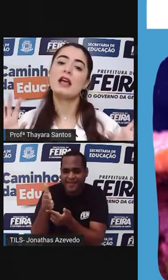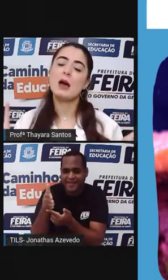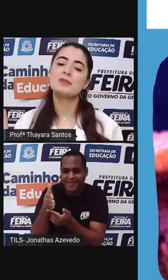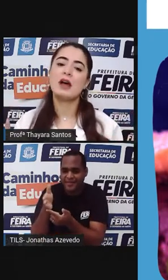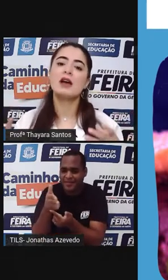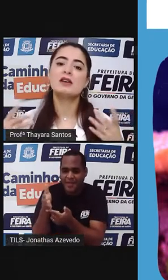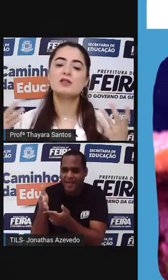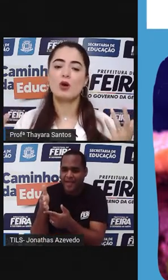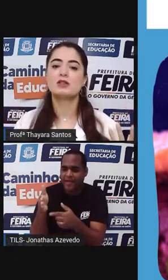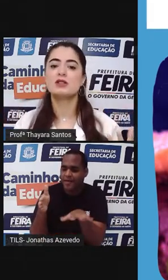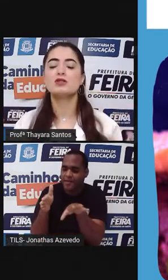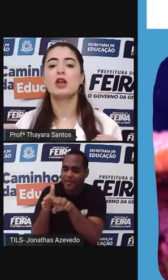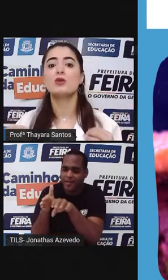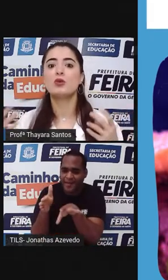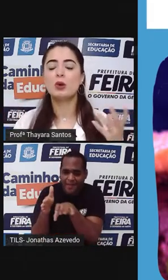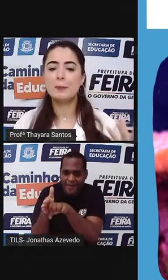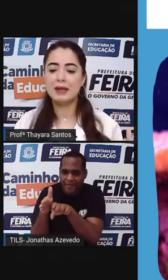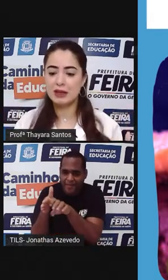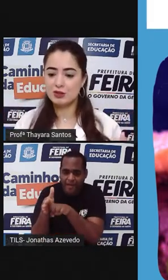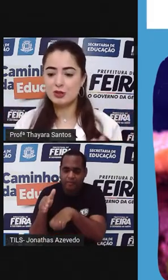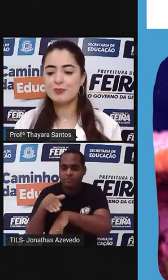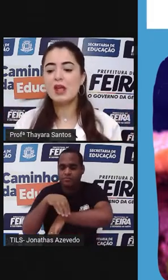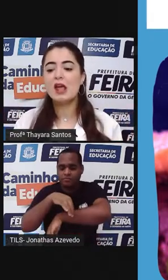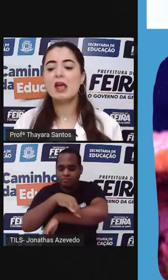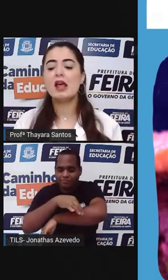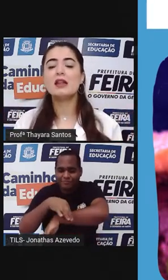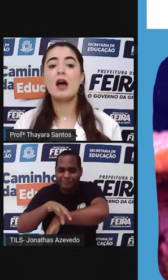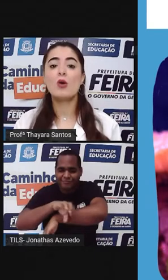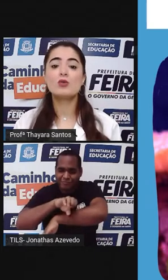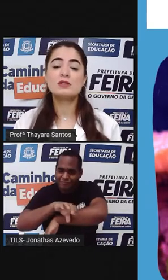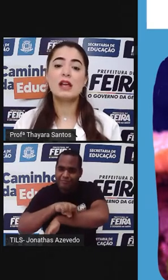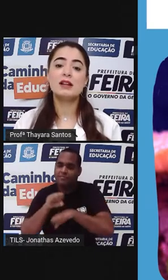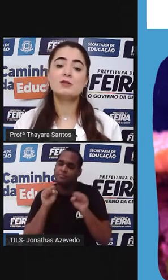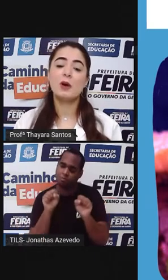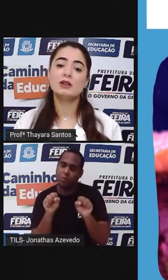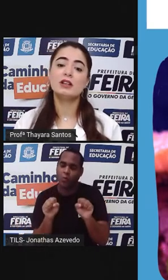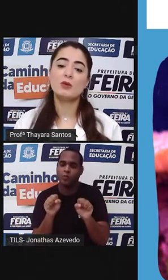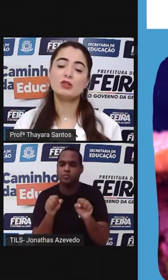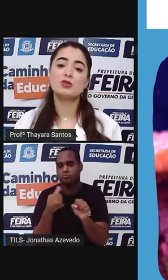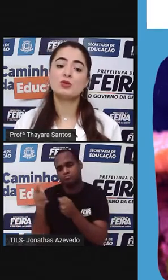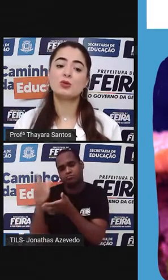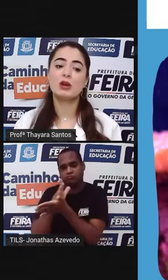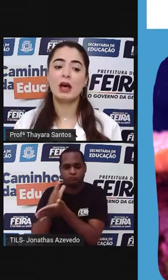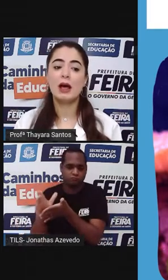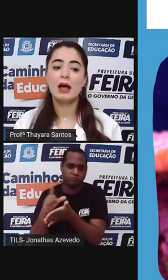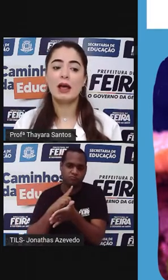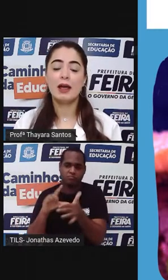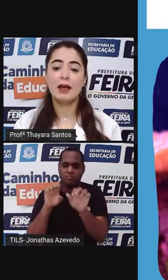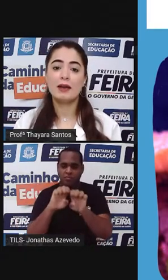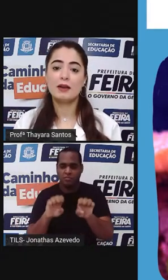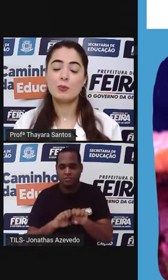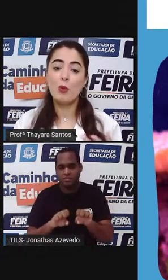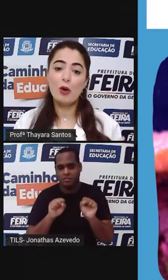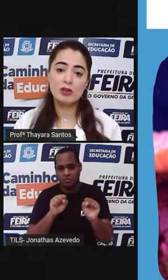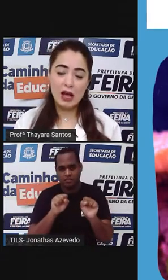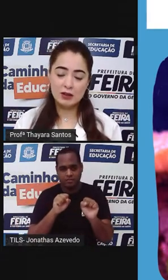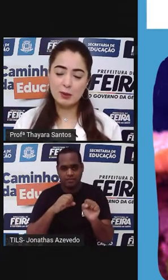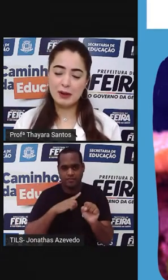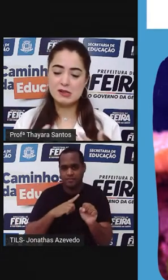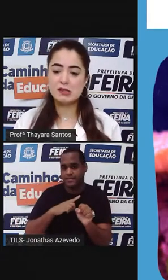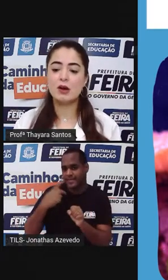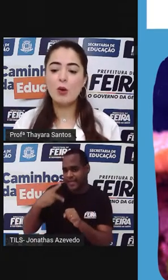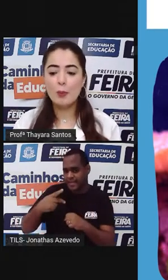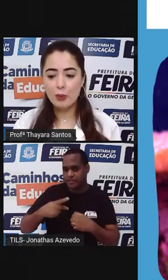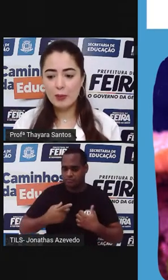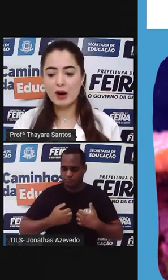conseguem captar esse oxigênio do ambiente. Alguns deles podem ter uma estrutura pulmonar,